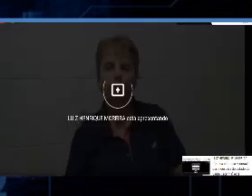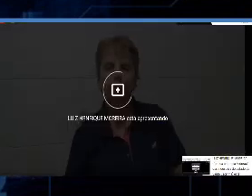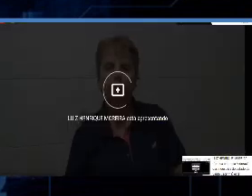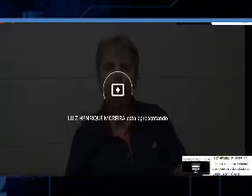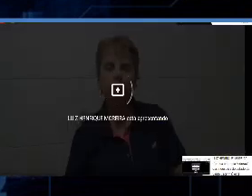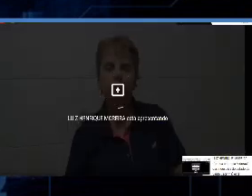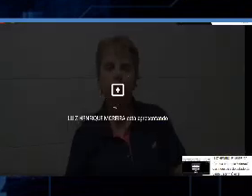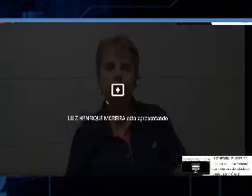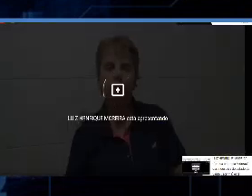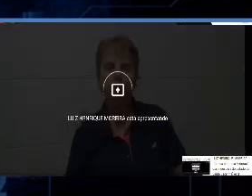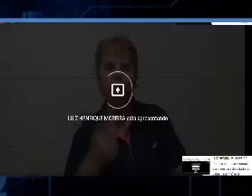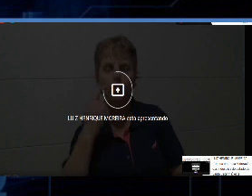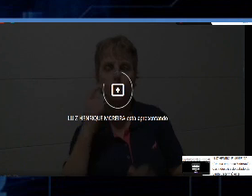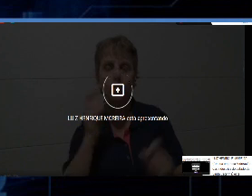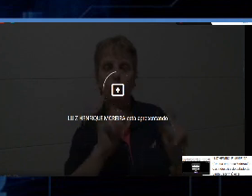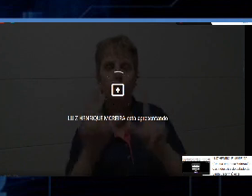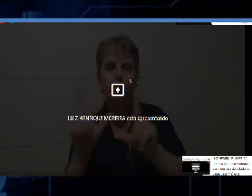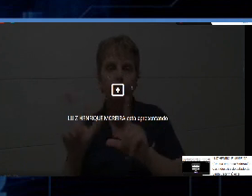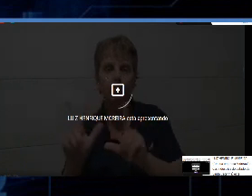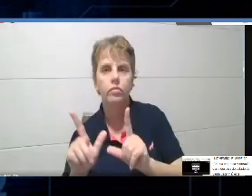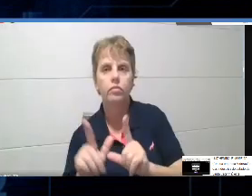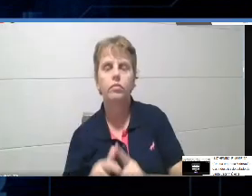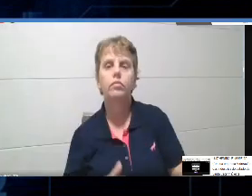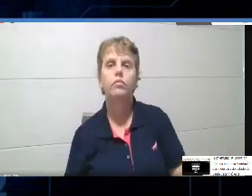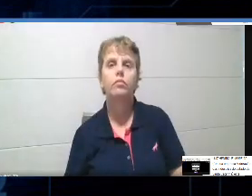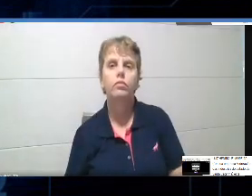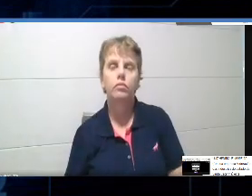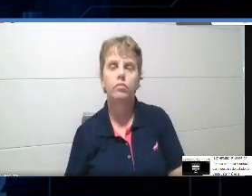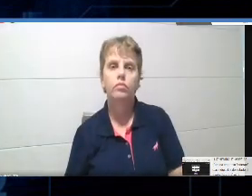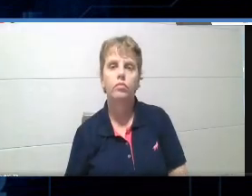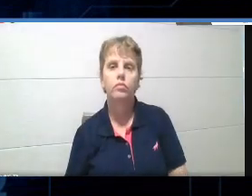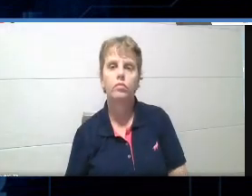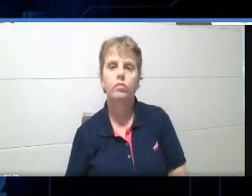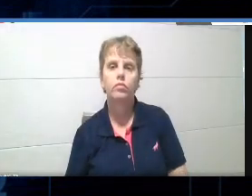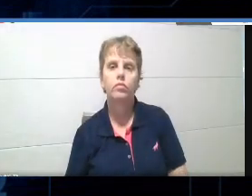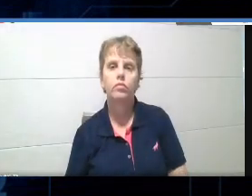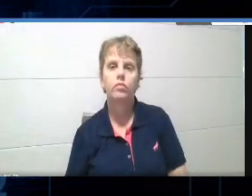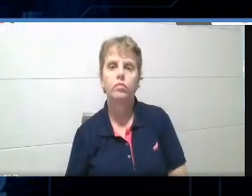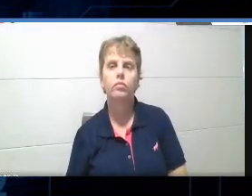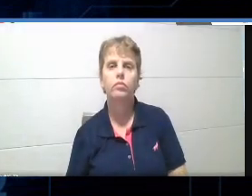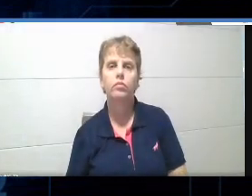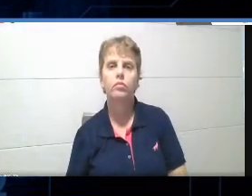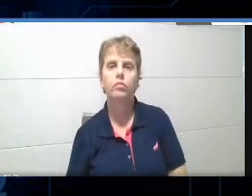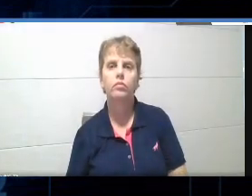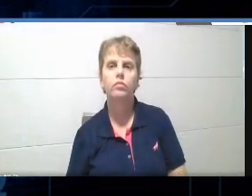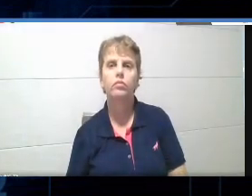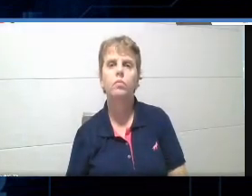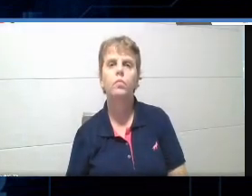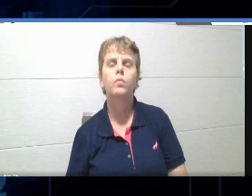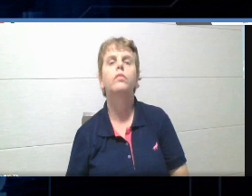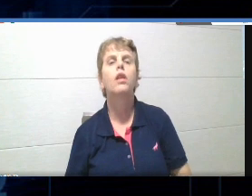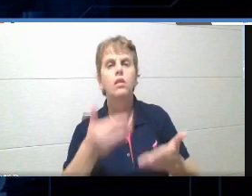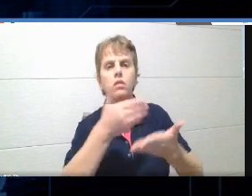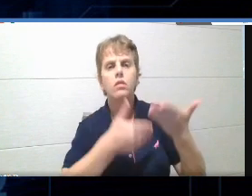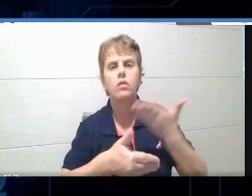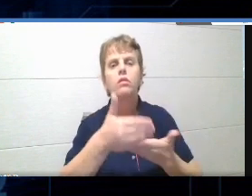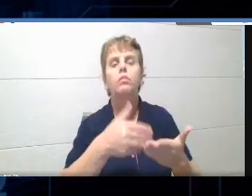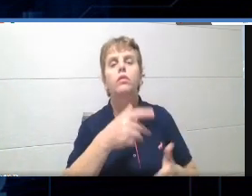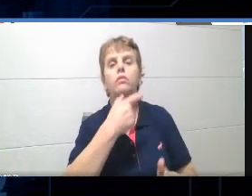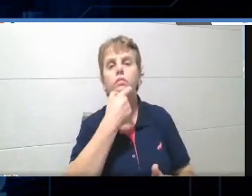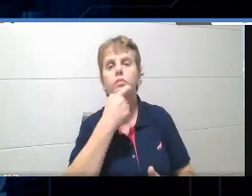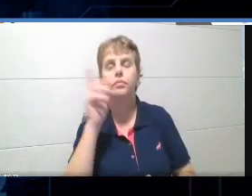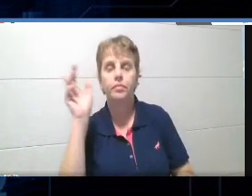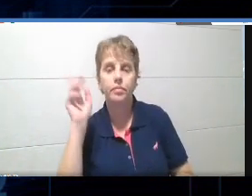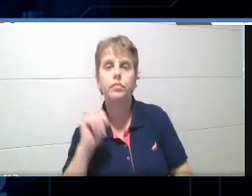Então, aqui... Estão vendo a minha tela? Sim. Então, aqui tem essa opção aqui, Char, tá? Que é compartilhar em inglês. Então,